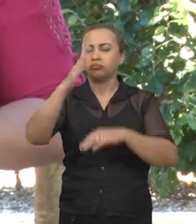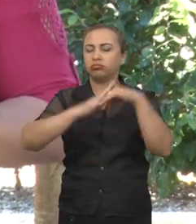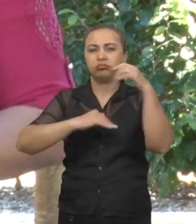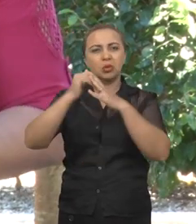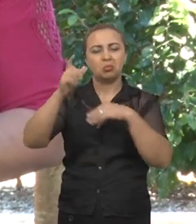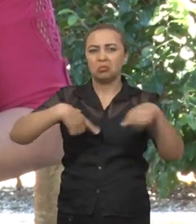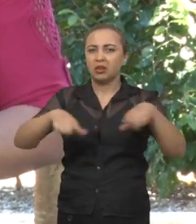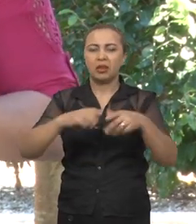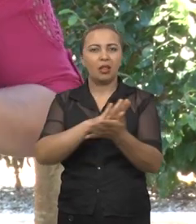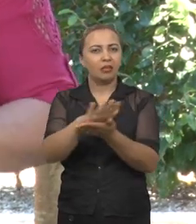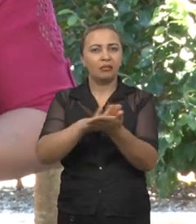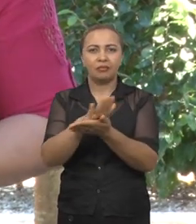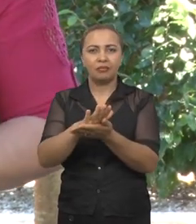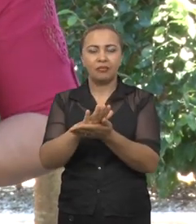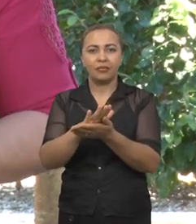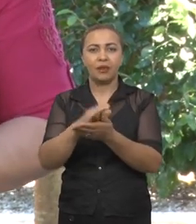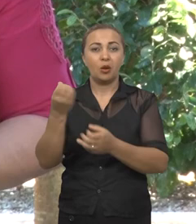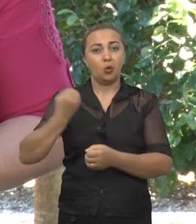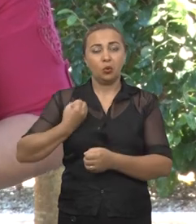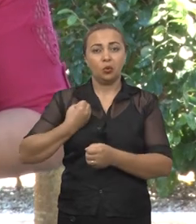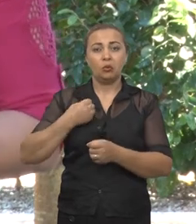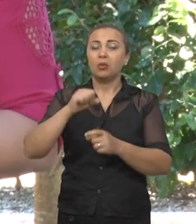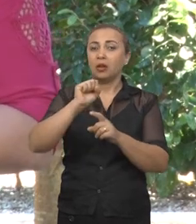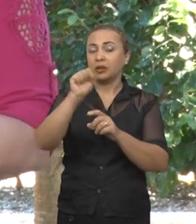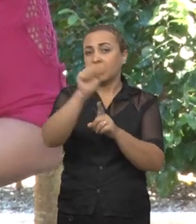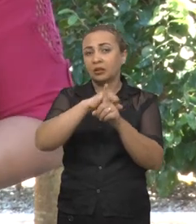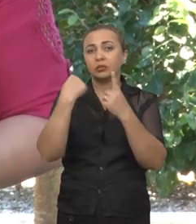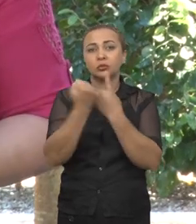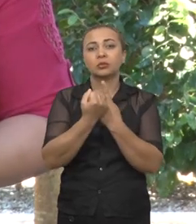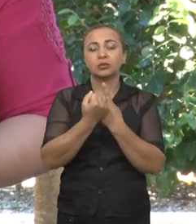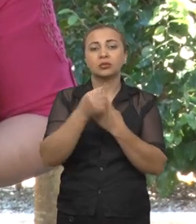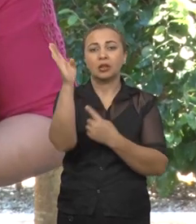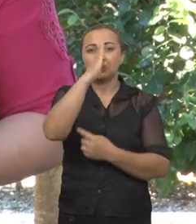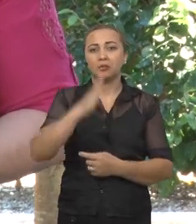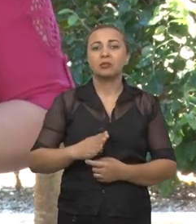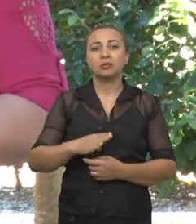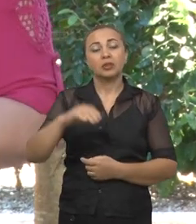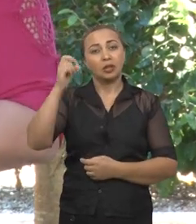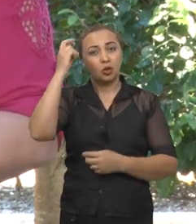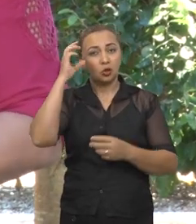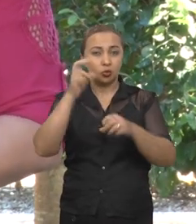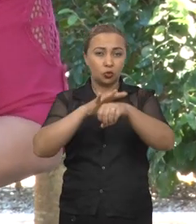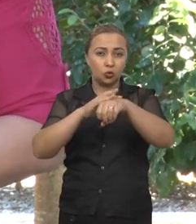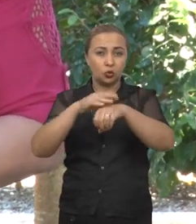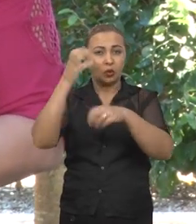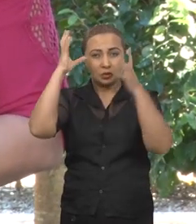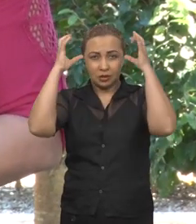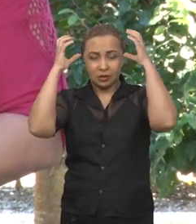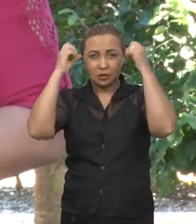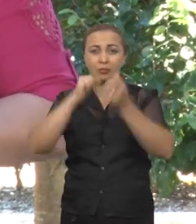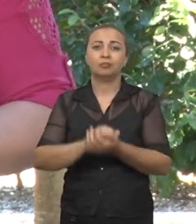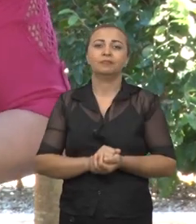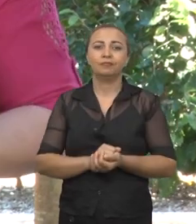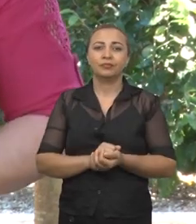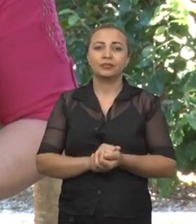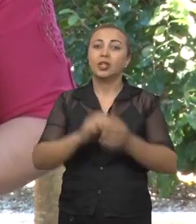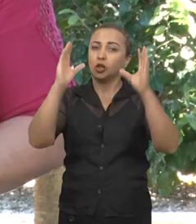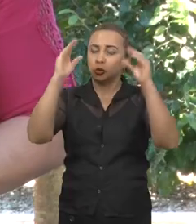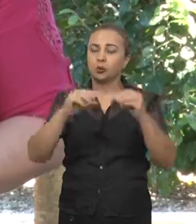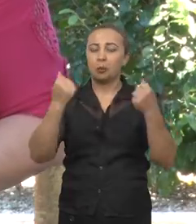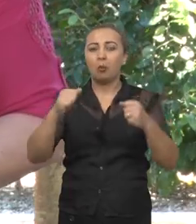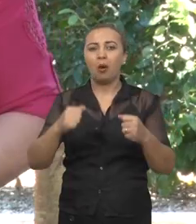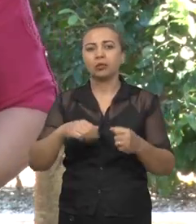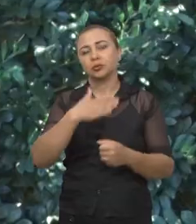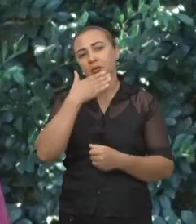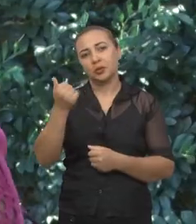Os dados são da Sociedade Brasileira de Doenças Cerebrovasculares e a ação rápida nesses pacientes pode diminuir